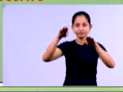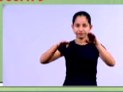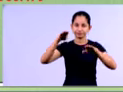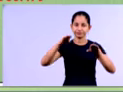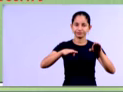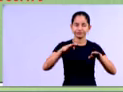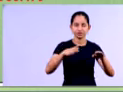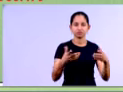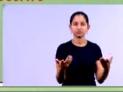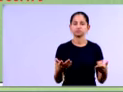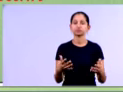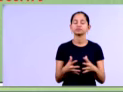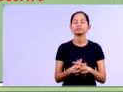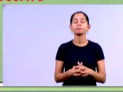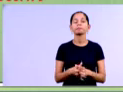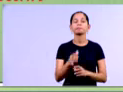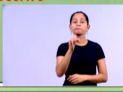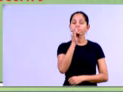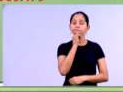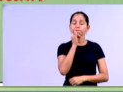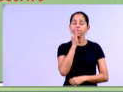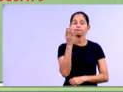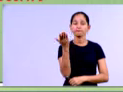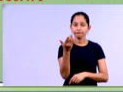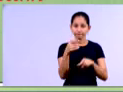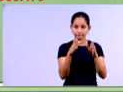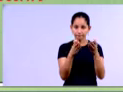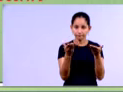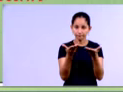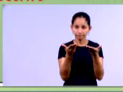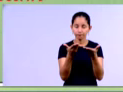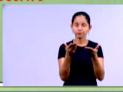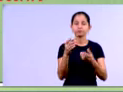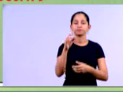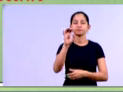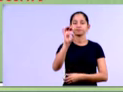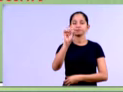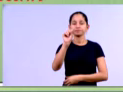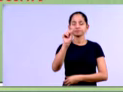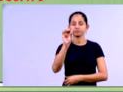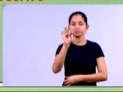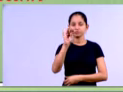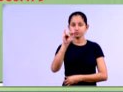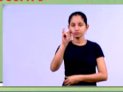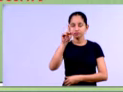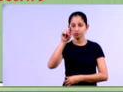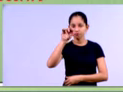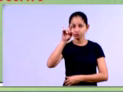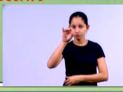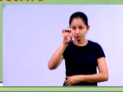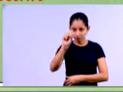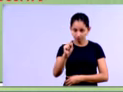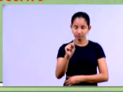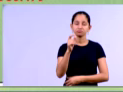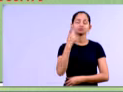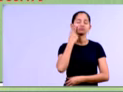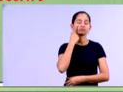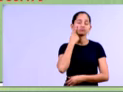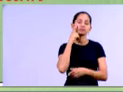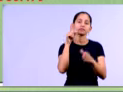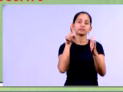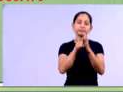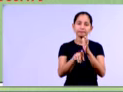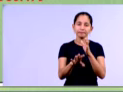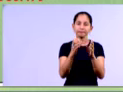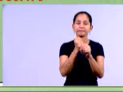Na sequência, você vai pegar aqui os estoques dividido pelo passivo circulante. Depois, você vai pegar o ativo circulante menos esse resultado,